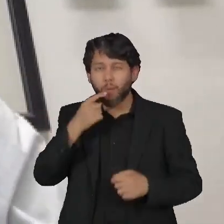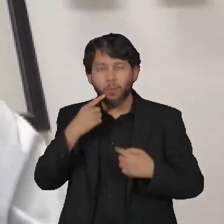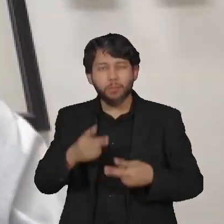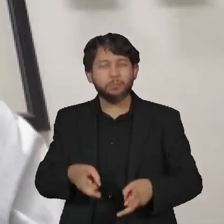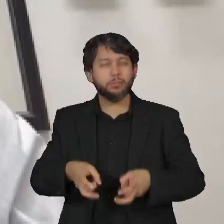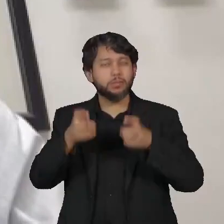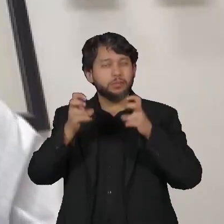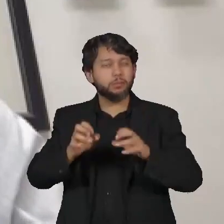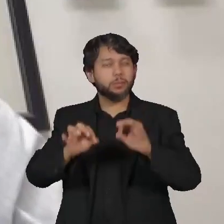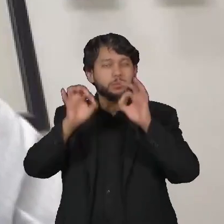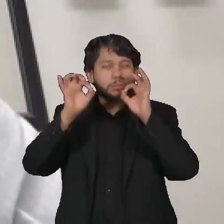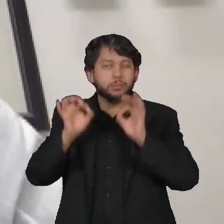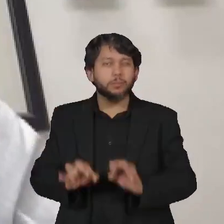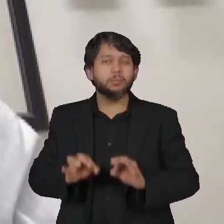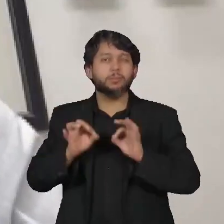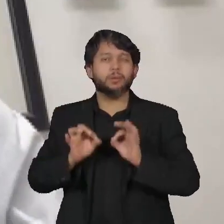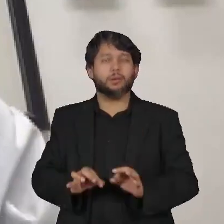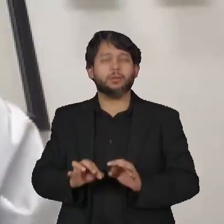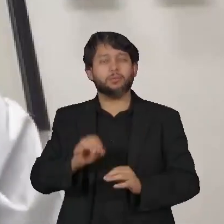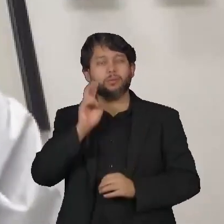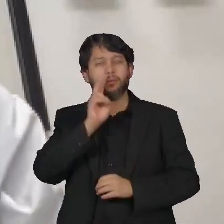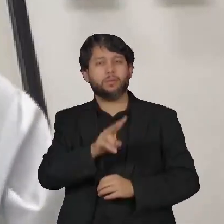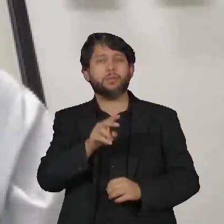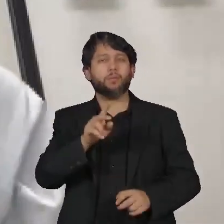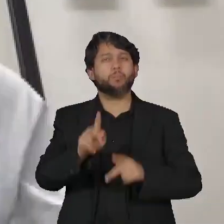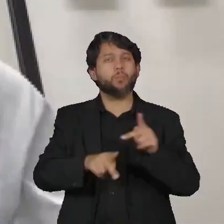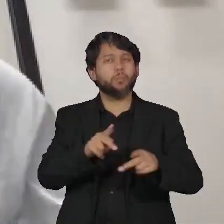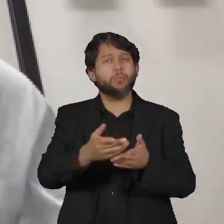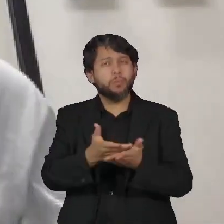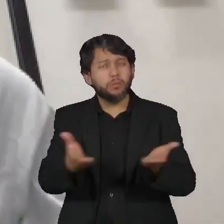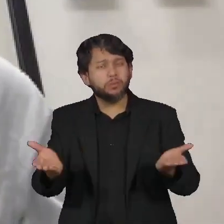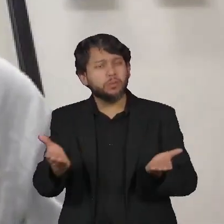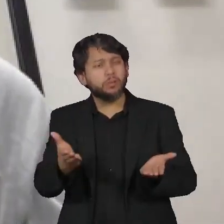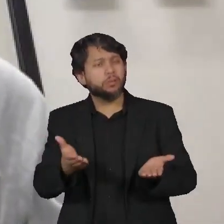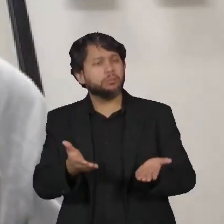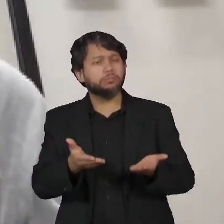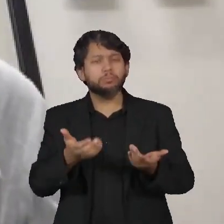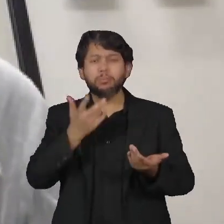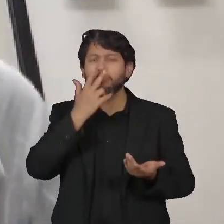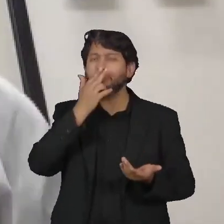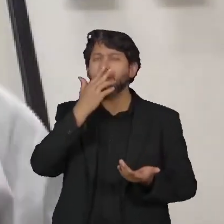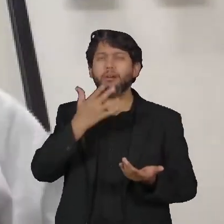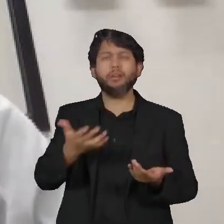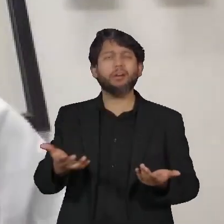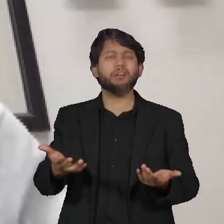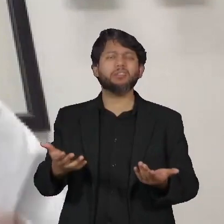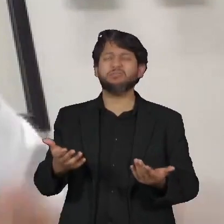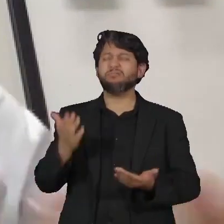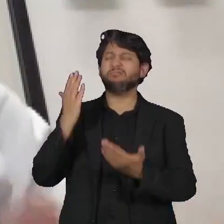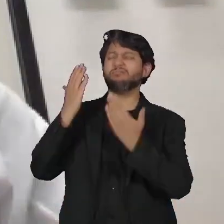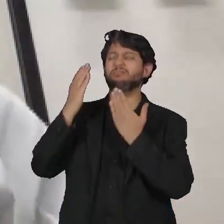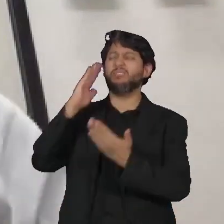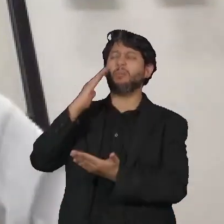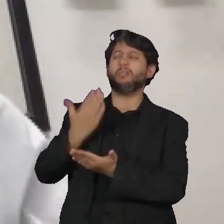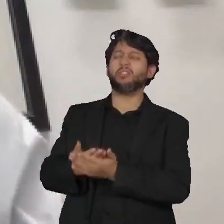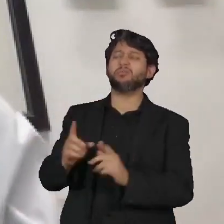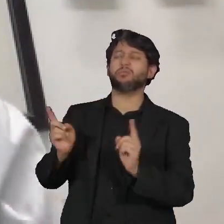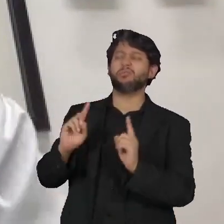nitidamente na população um descrédito, uma